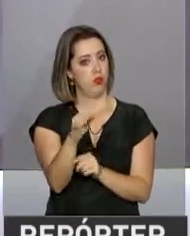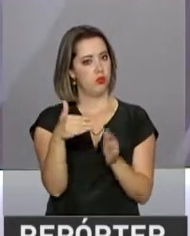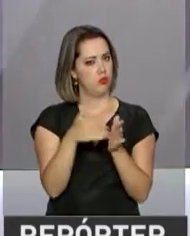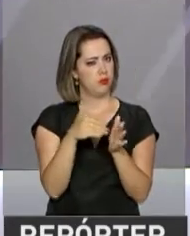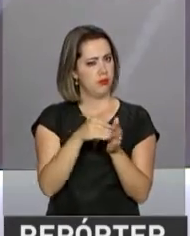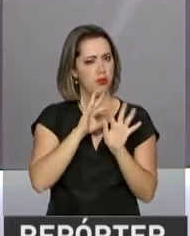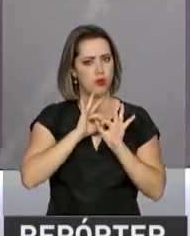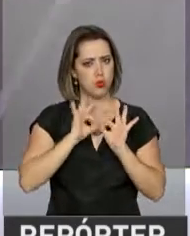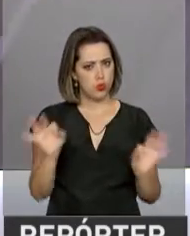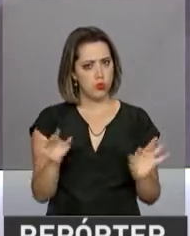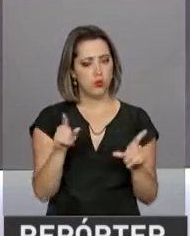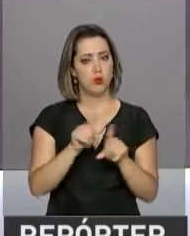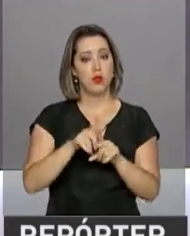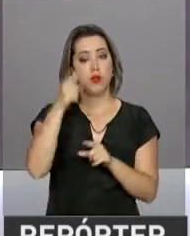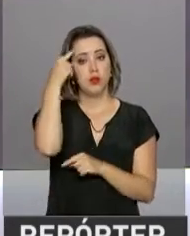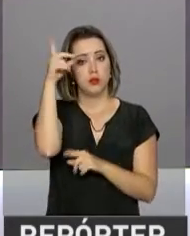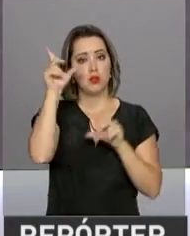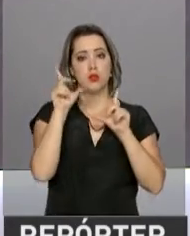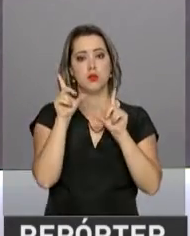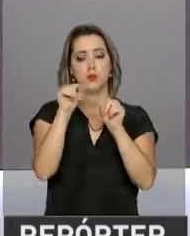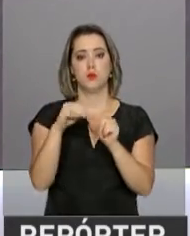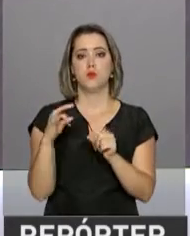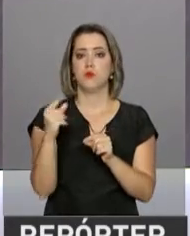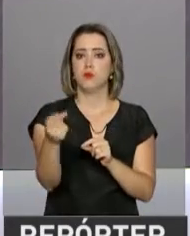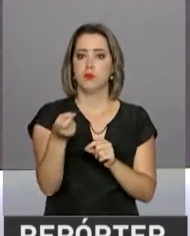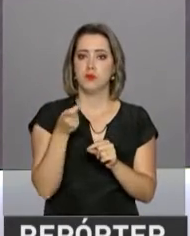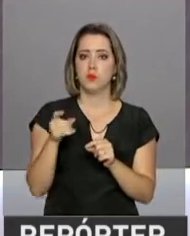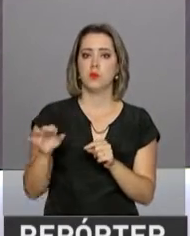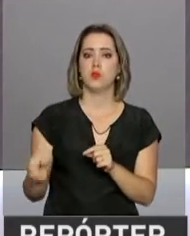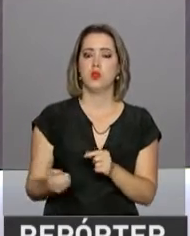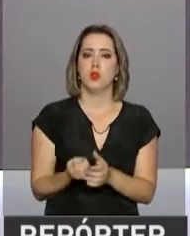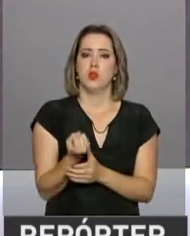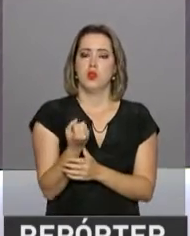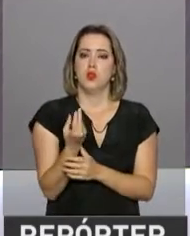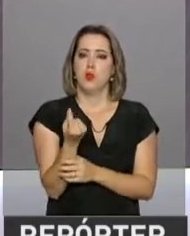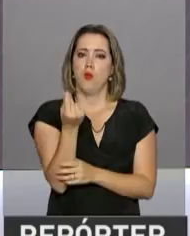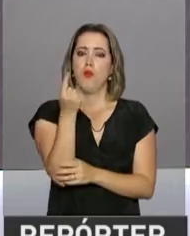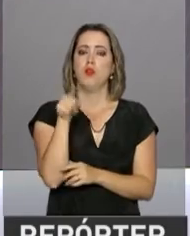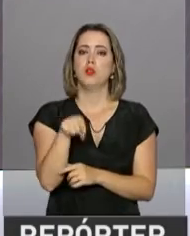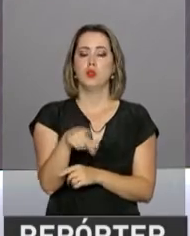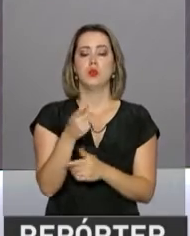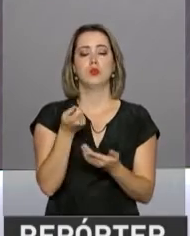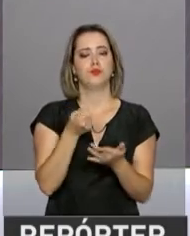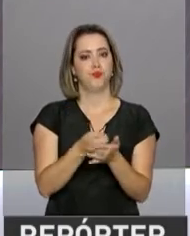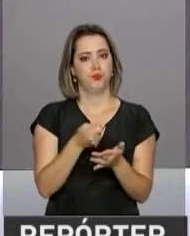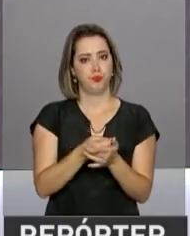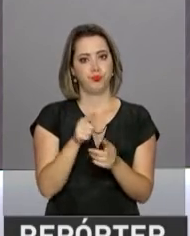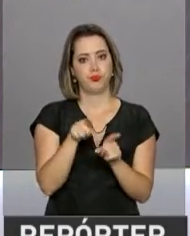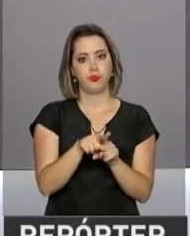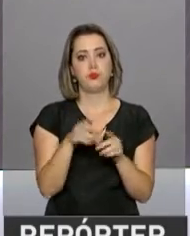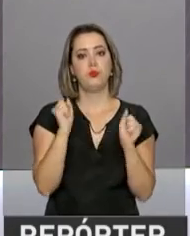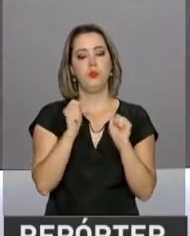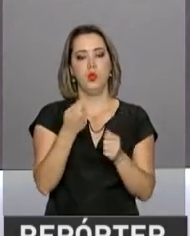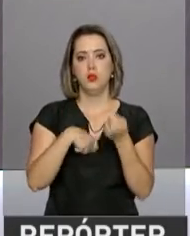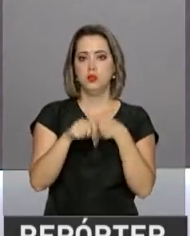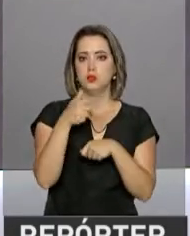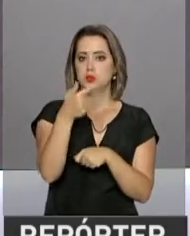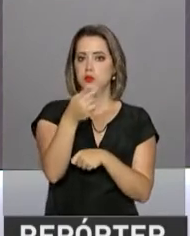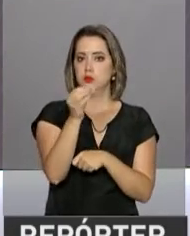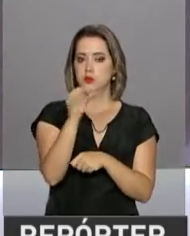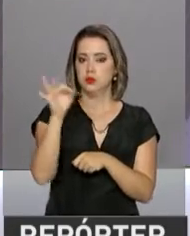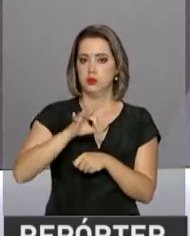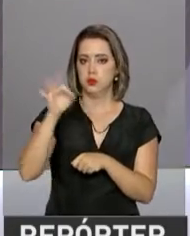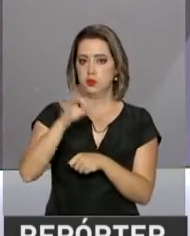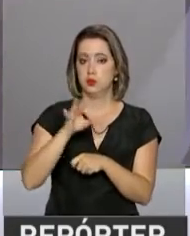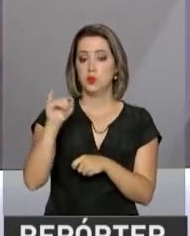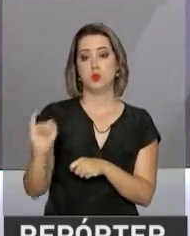diminuir as taxas e os custos desse meio de pagamento. E o consumidor pode economizar até 70% no pagamento